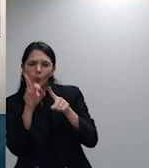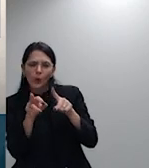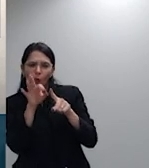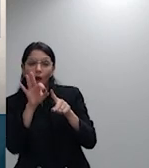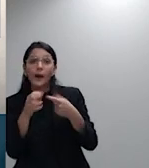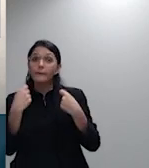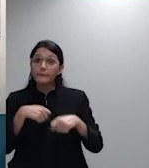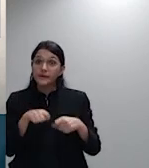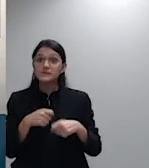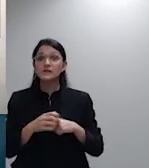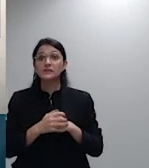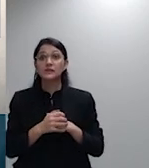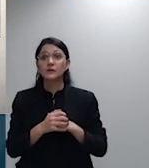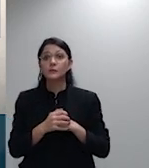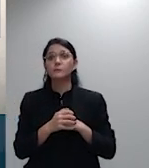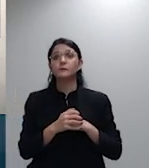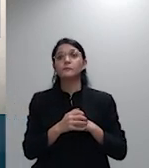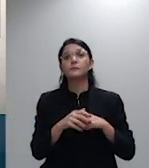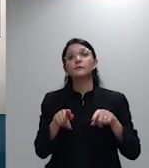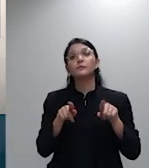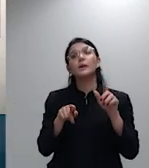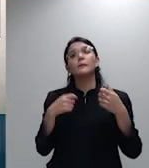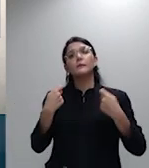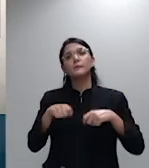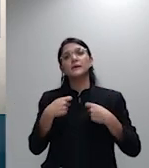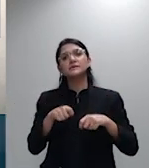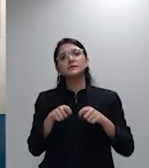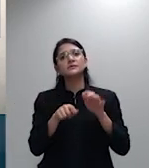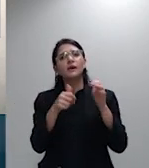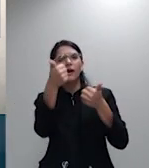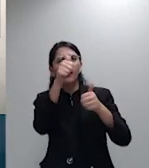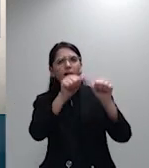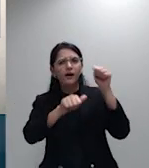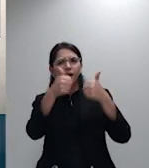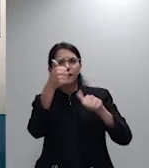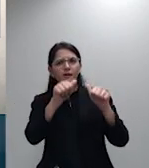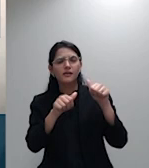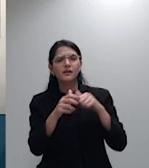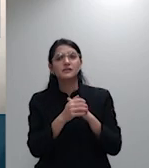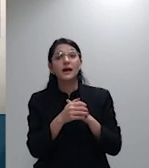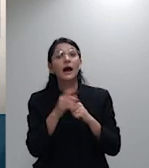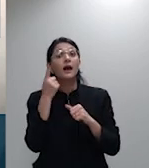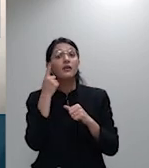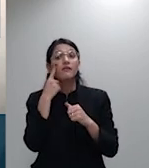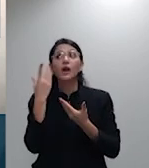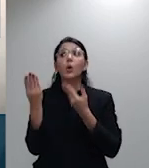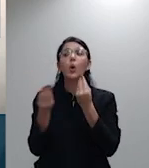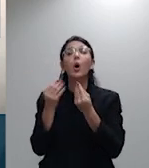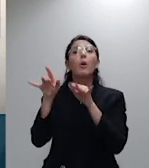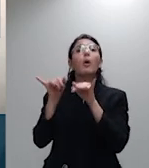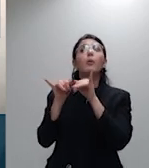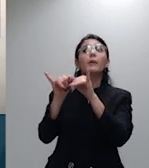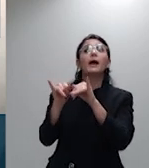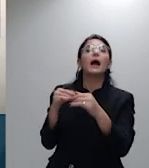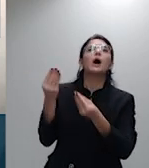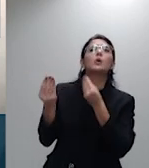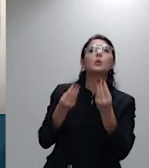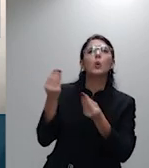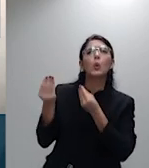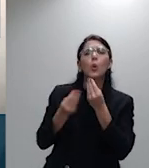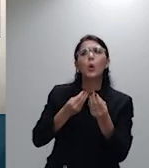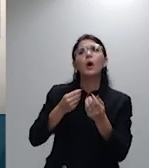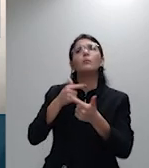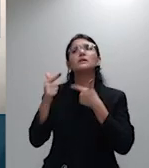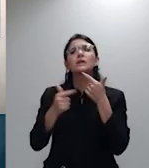que mostra qual é a média que tem sido praticada no mercado em 2016 quando foi proposta essa ação a média dos reajustes era de